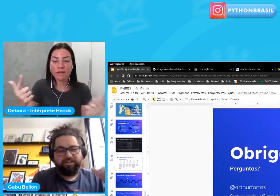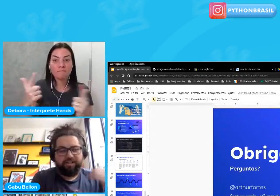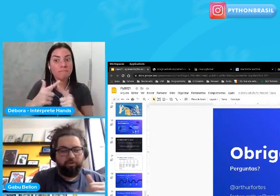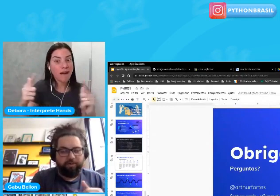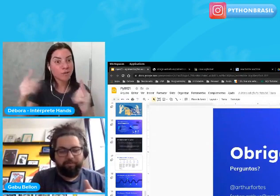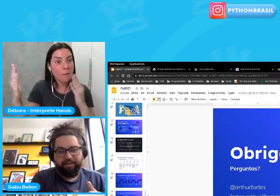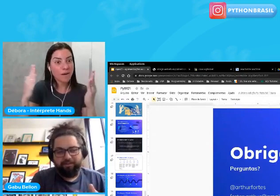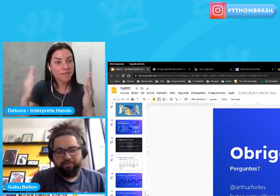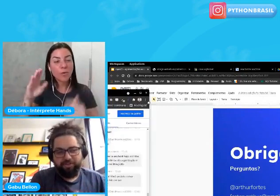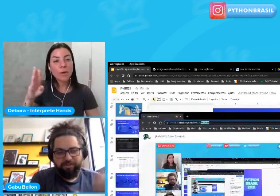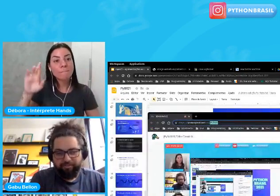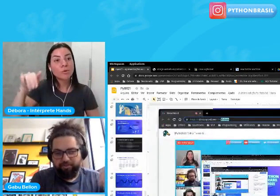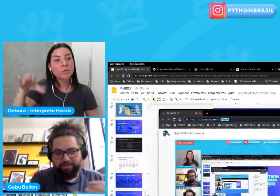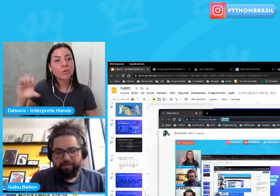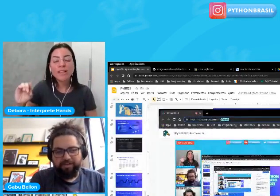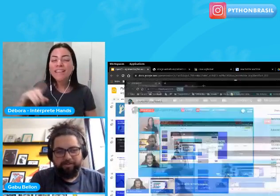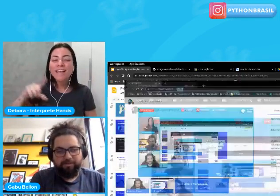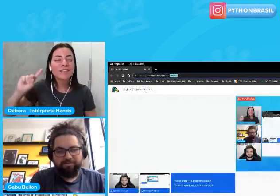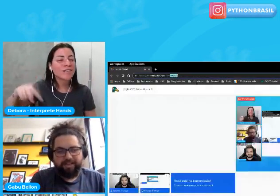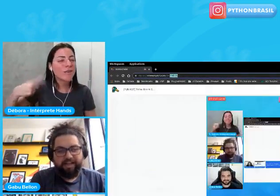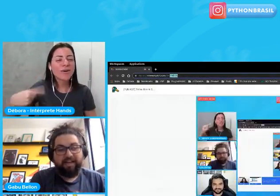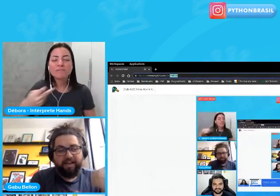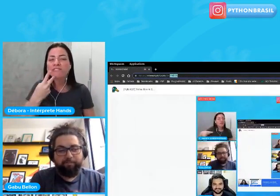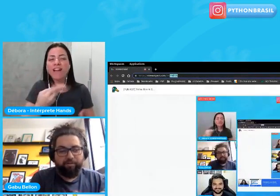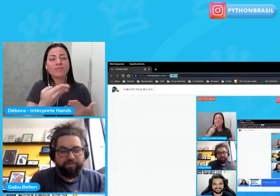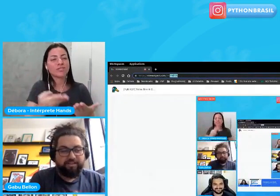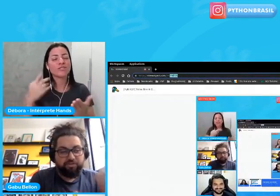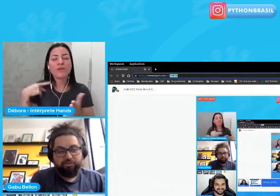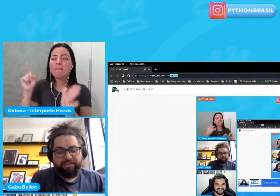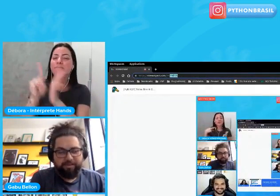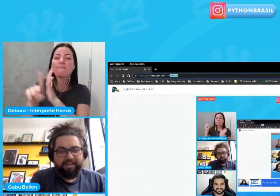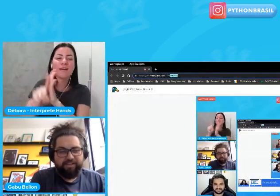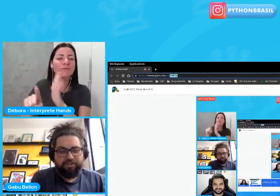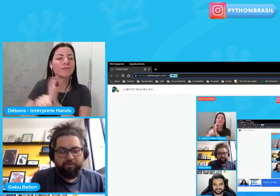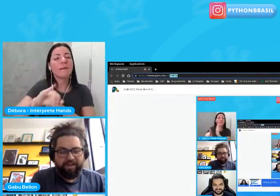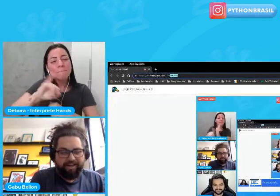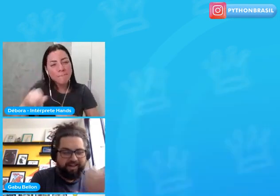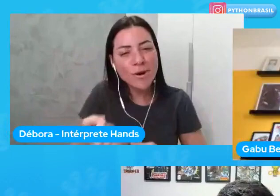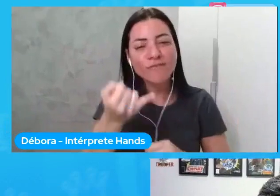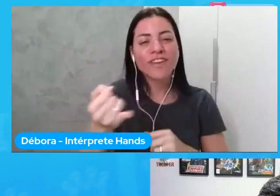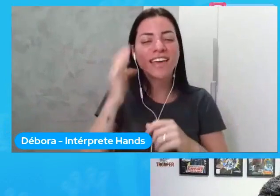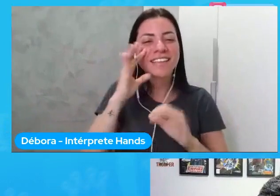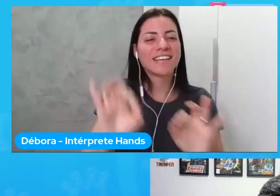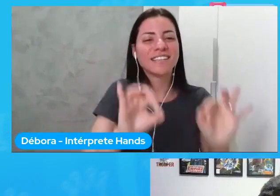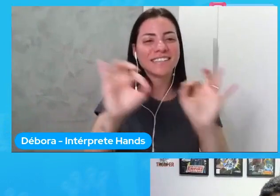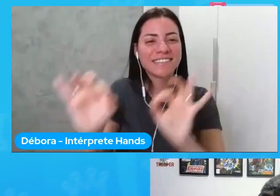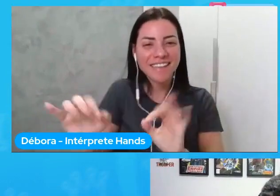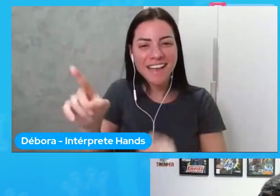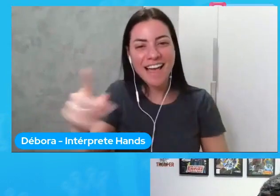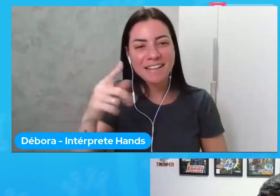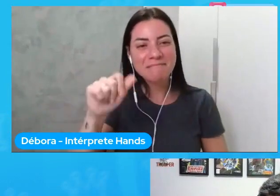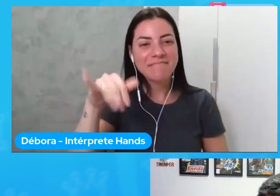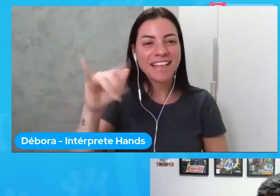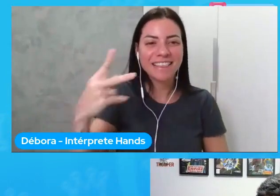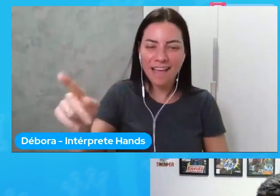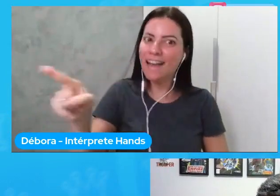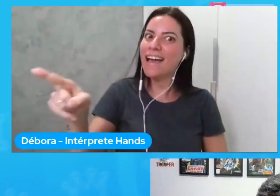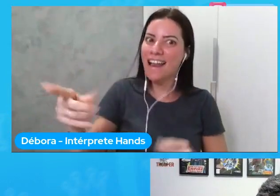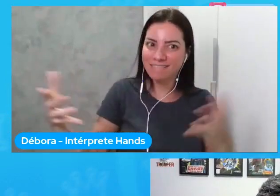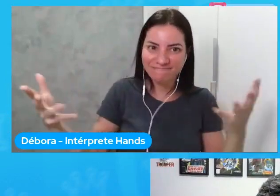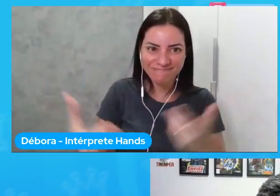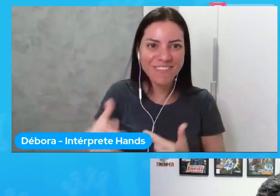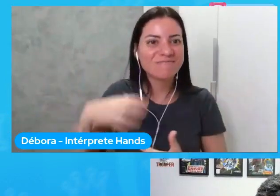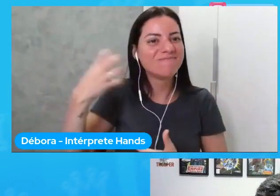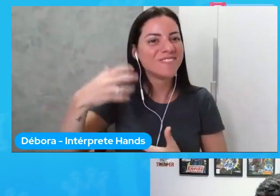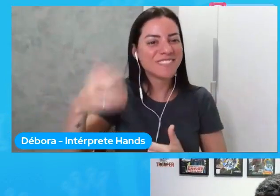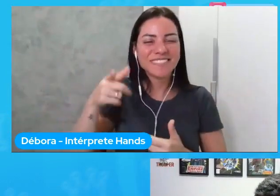no Discord tá louca pra falar contigo ela mandou umas par de perguntas lá aproveita e escuta as playlists dela lá na mesa que ela manda bem nas playlists tá então